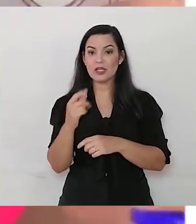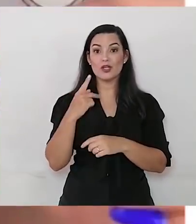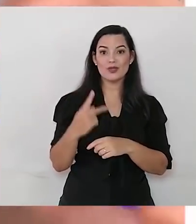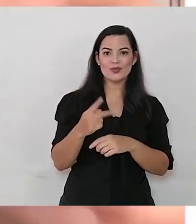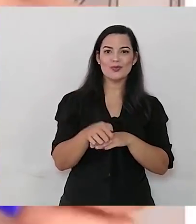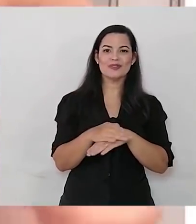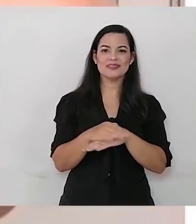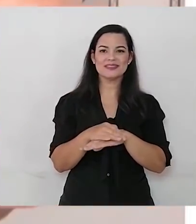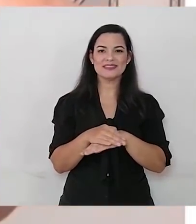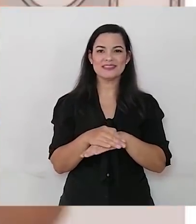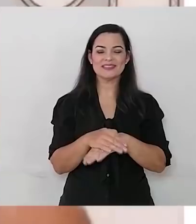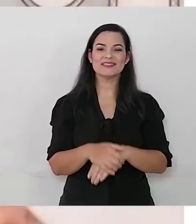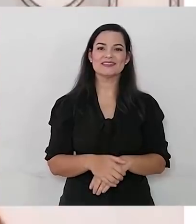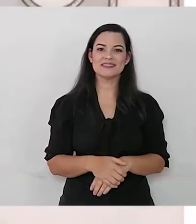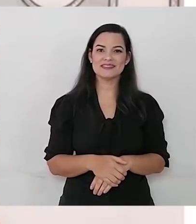Duas joaninhas.